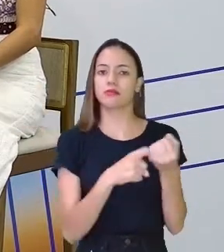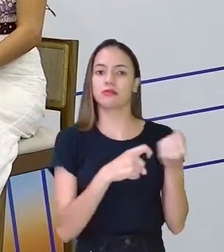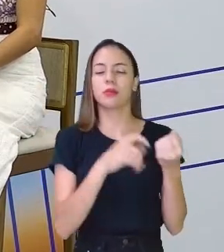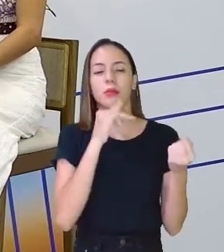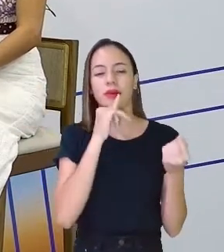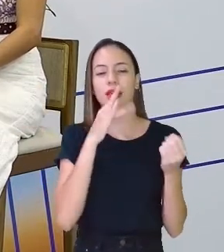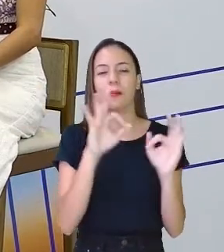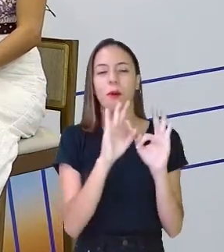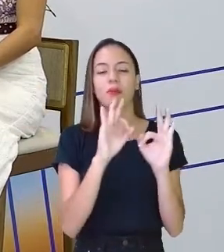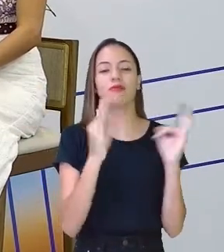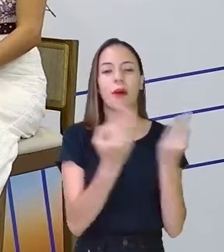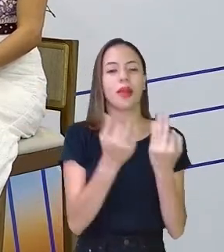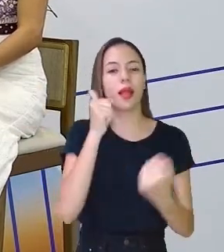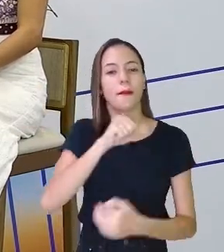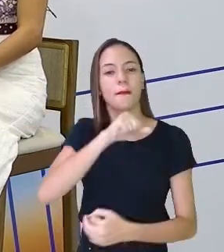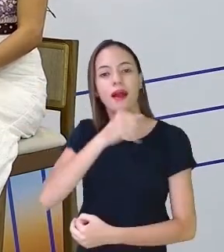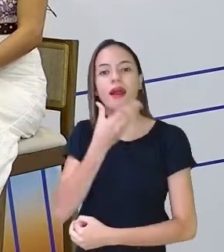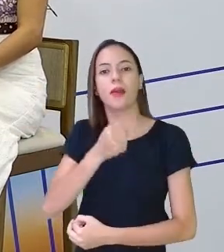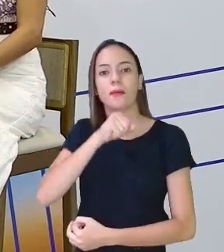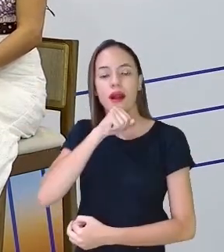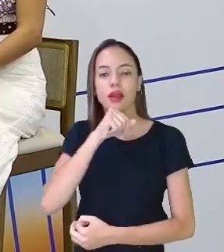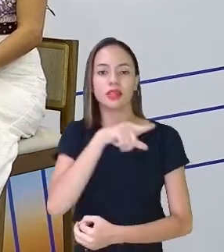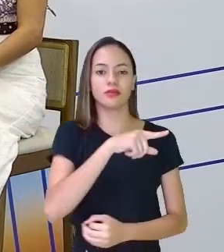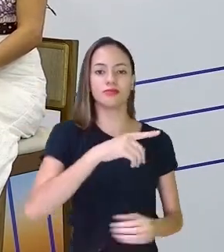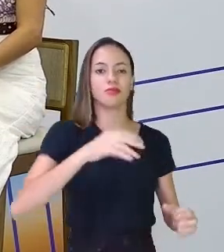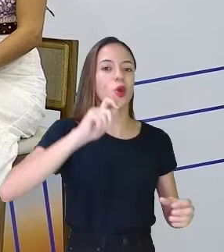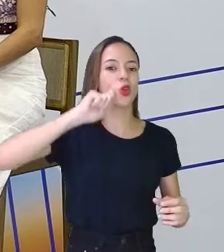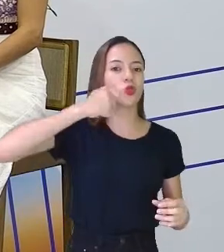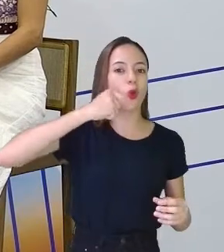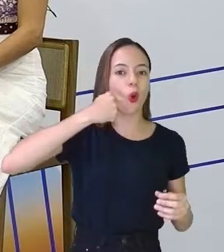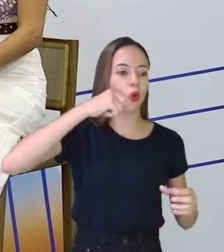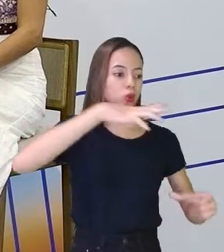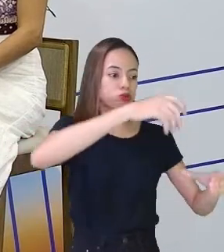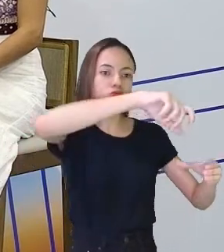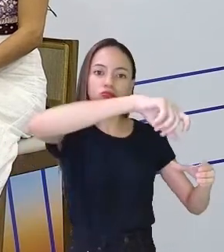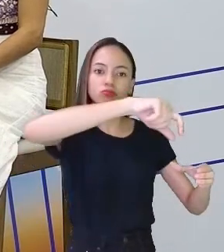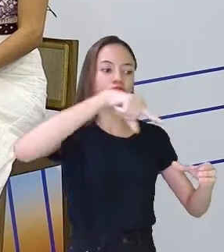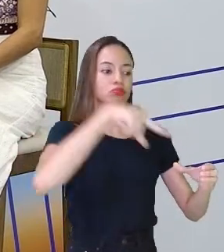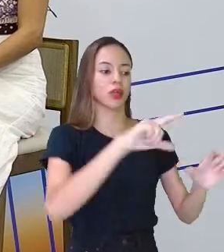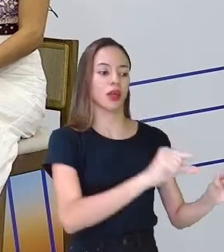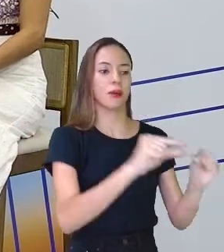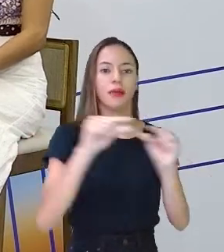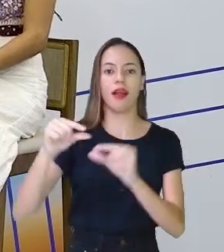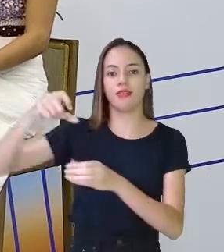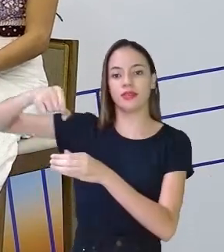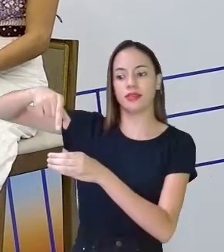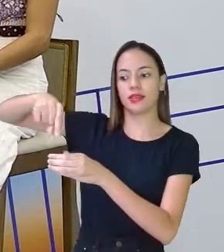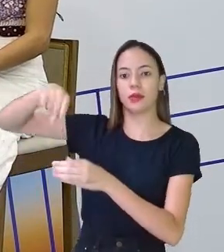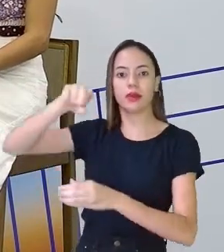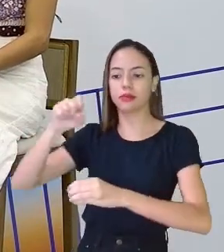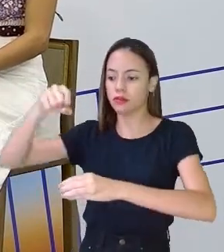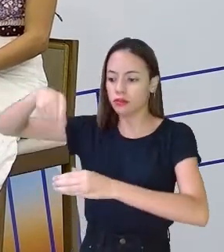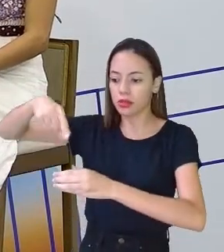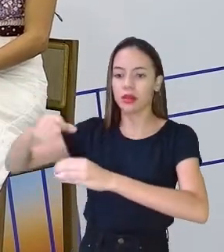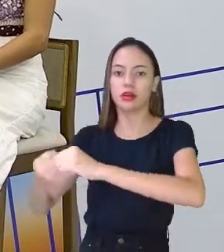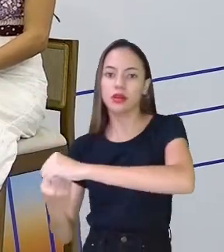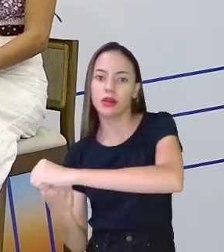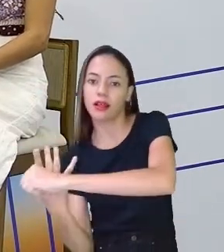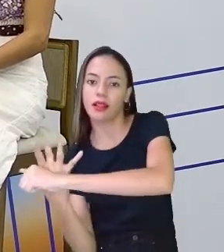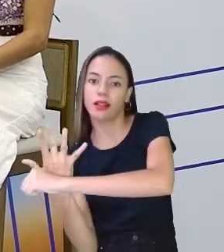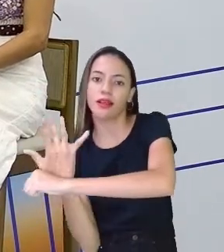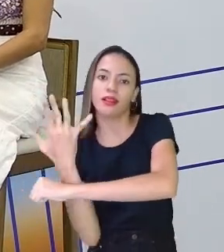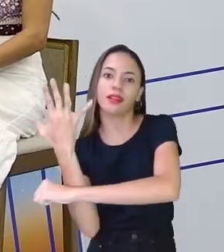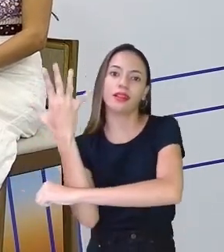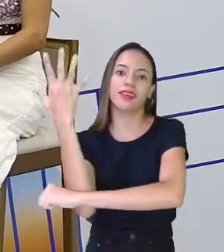pais fazem o suco, né? Guarda e plante na terra. E você vai ver a sementinha germinando. E ali